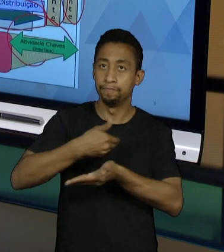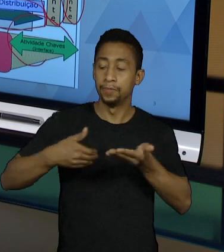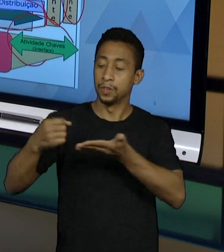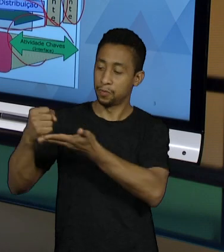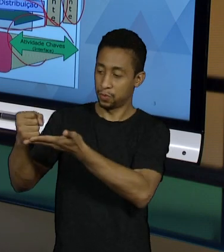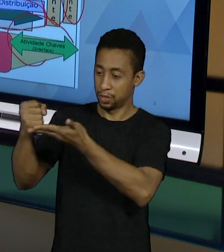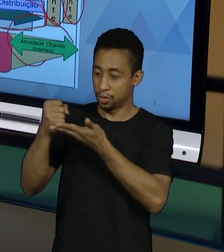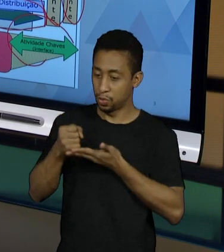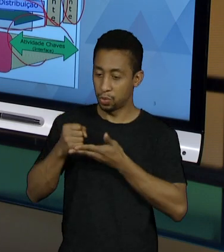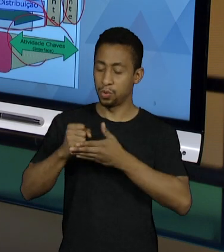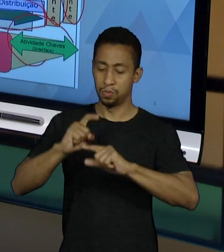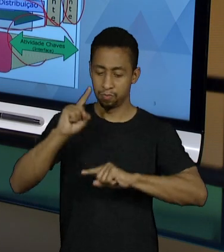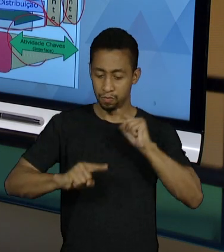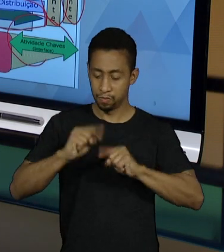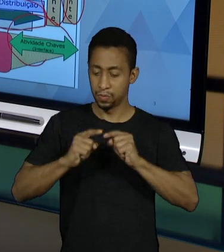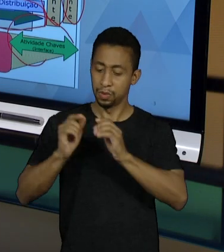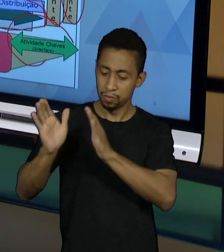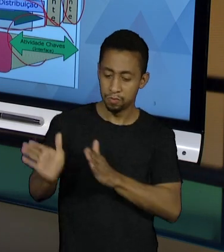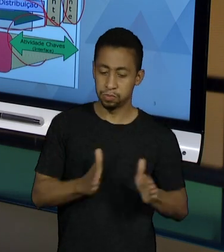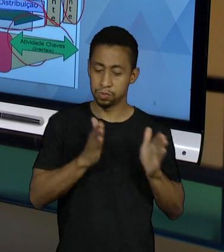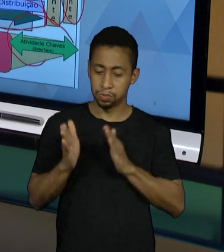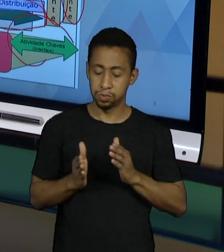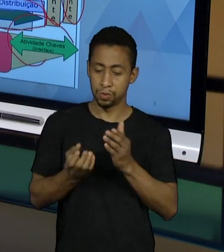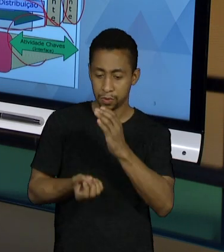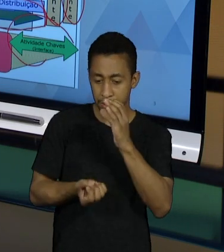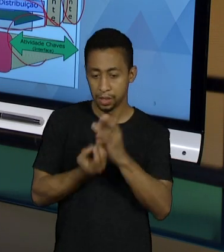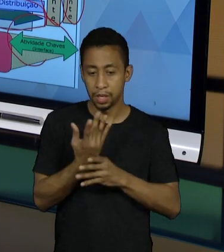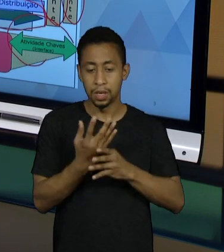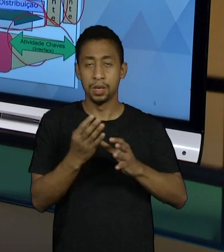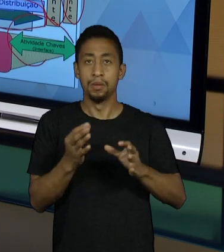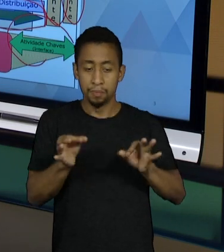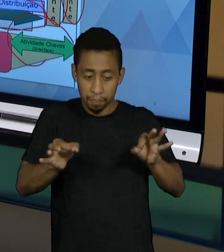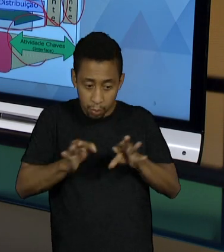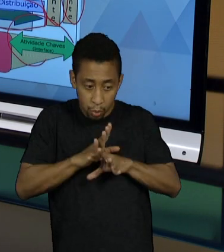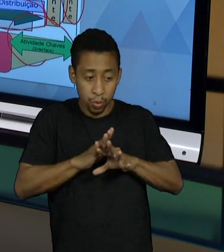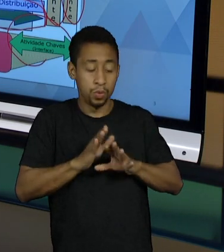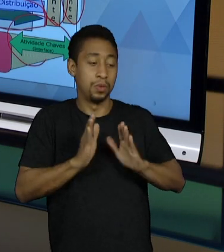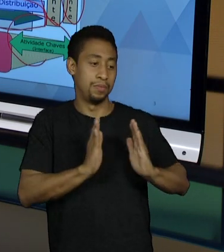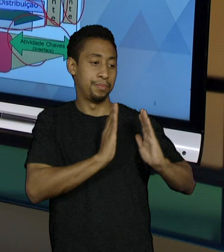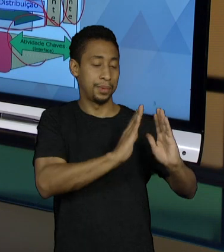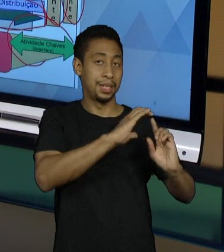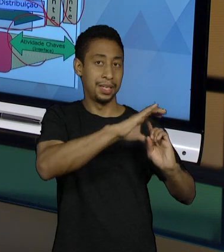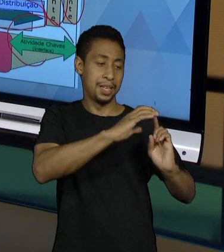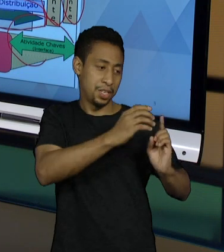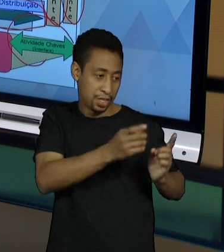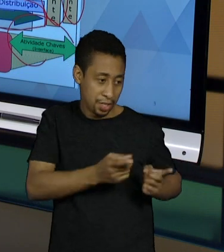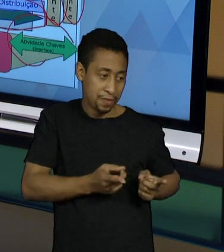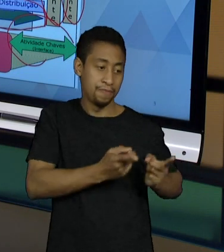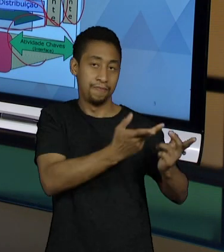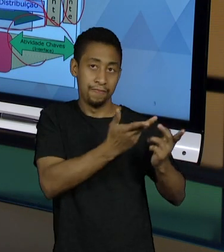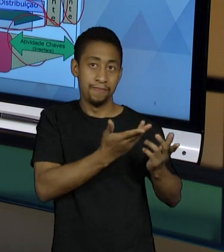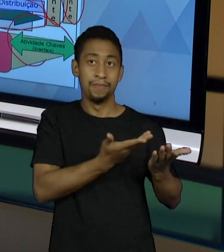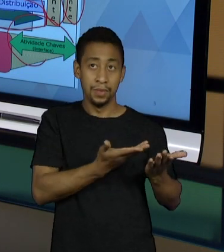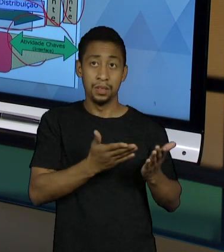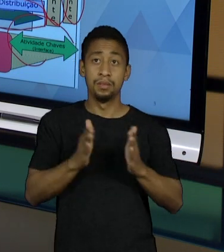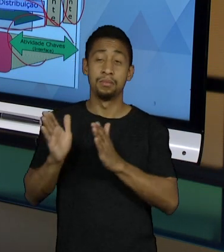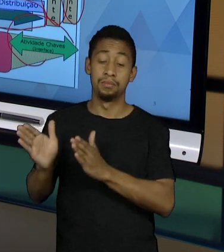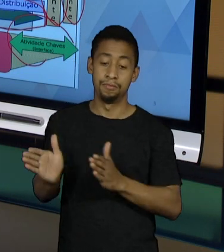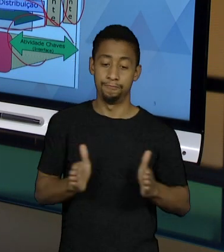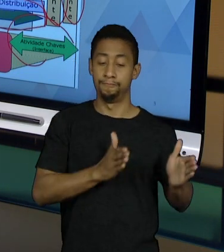cliente para o fornecedor, para a empresa. Então todo esse emaranhado é o fluxo do processo de negócio da empresa.